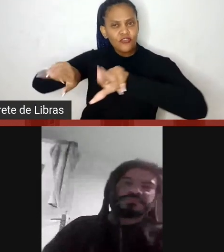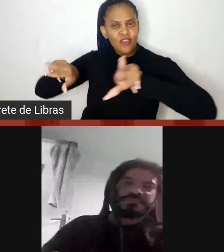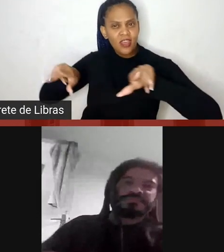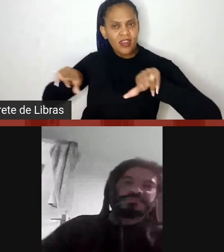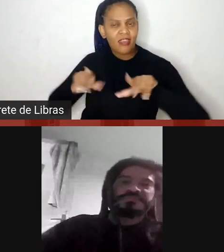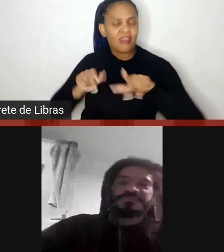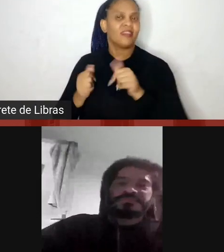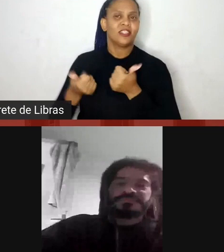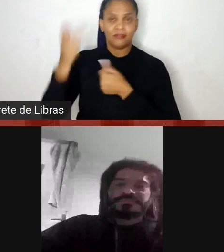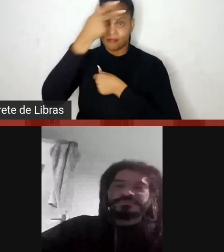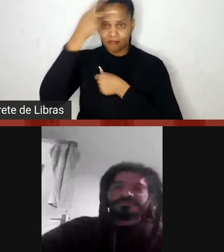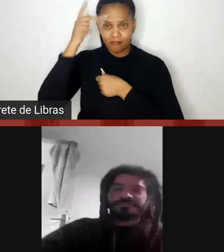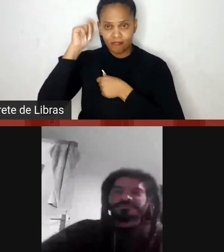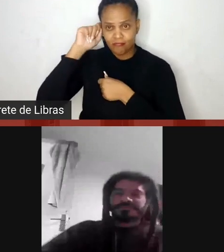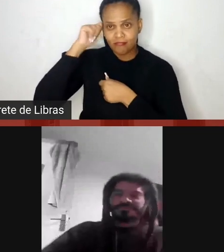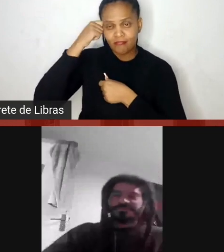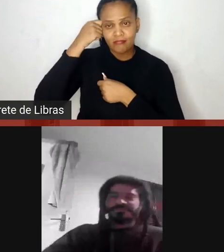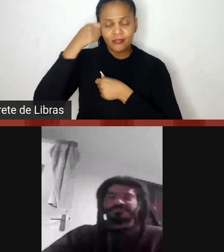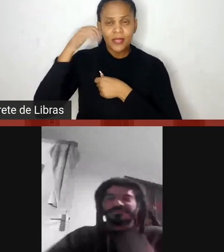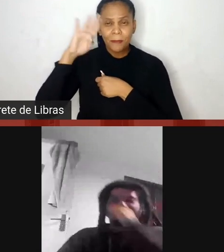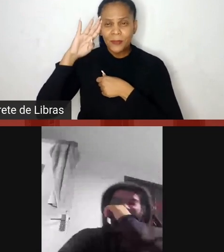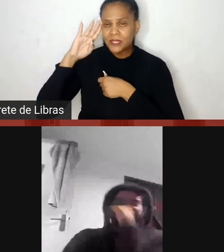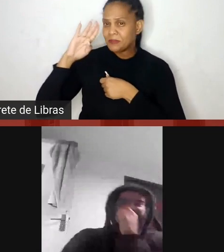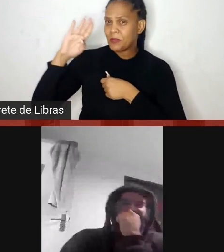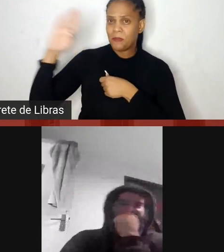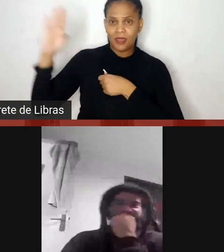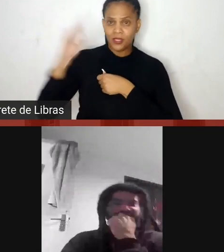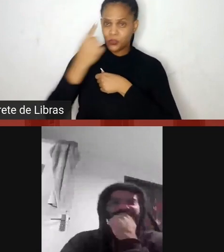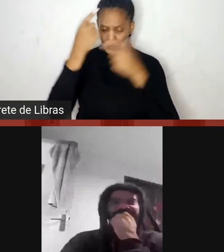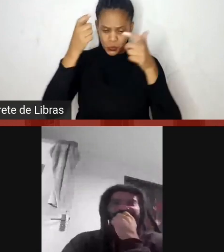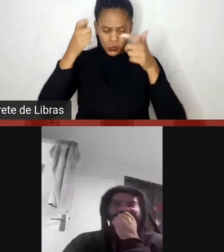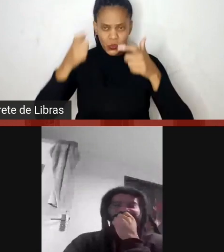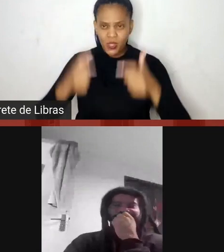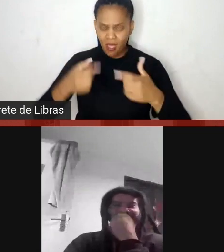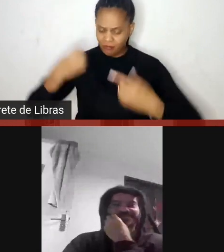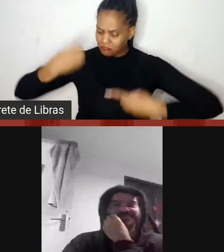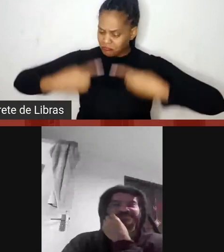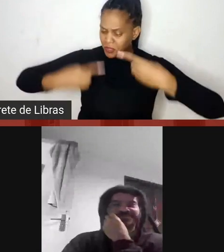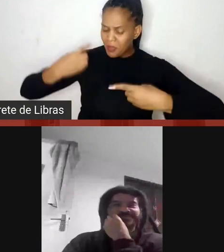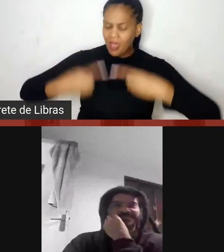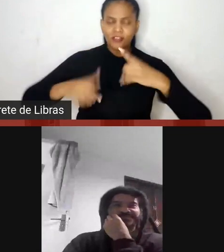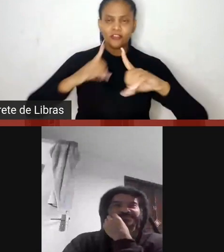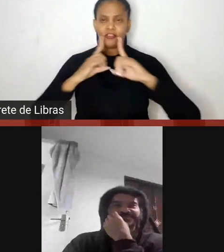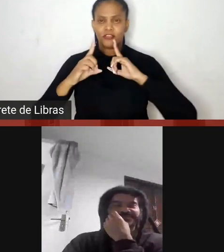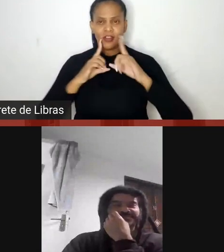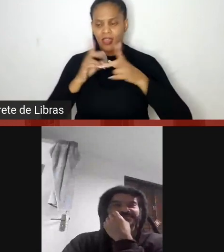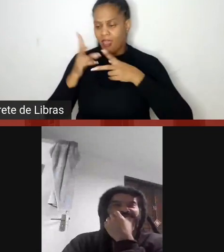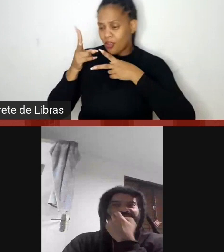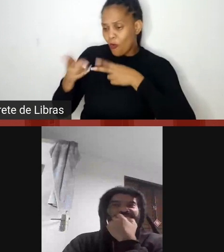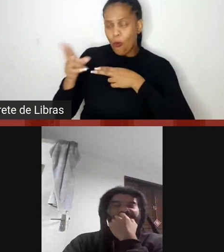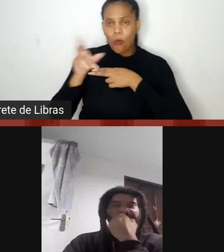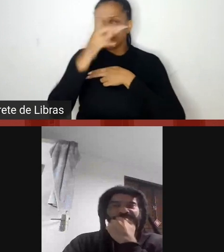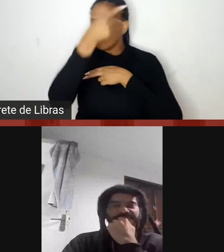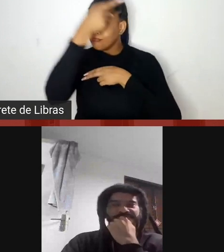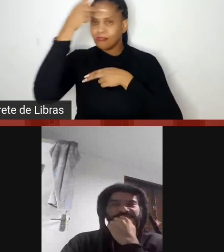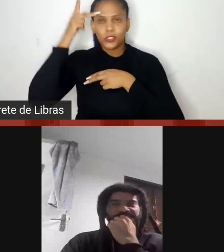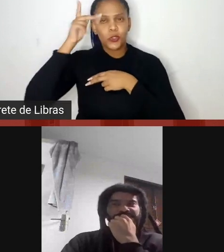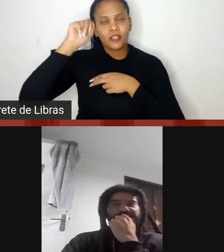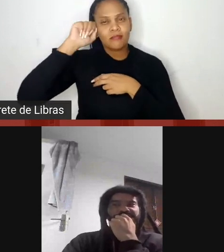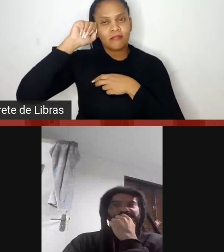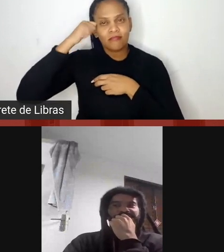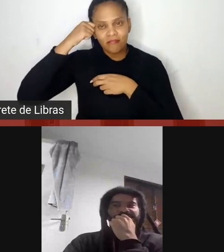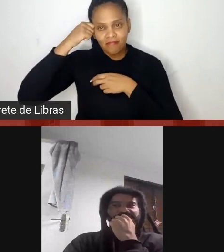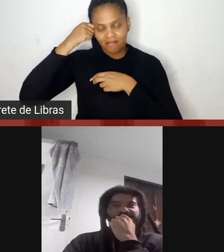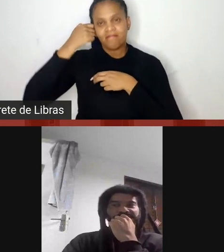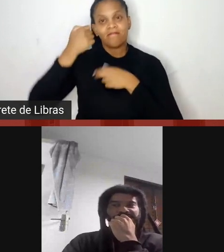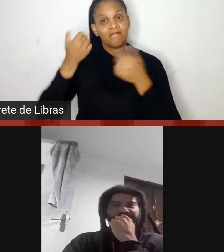mesa, principalmente uma mesa de debate, de diálogo como essa, de pessoas pretas, é meio,